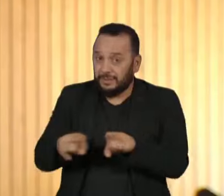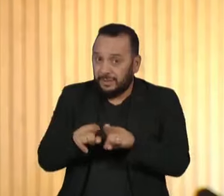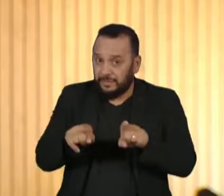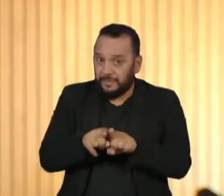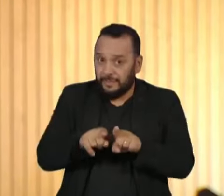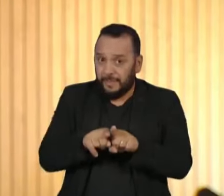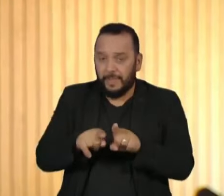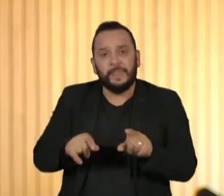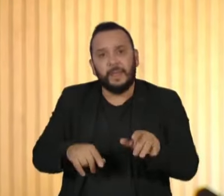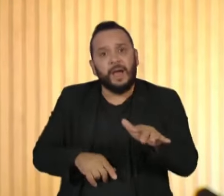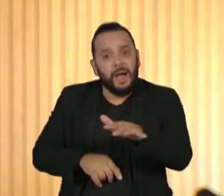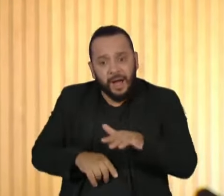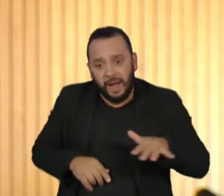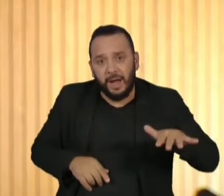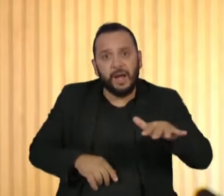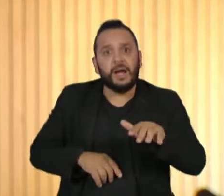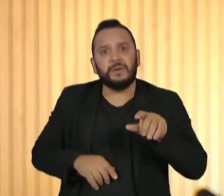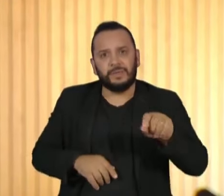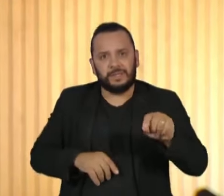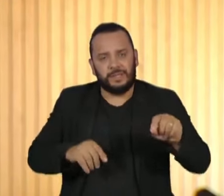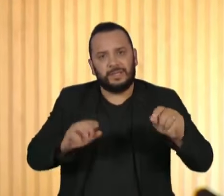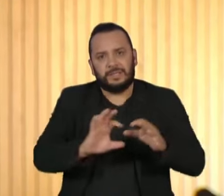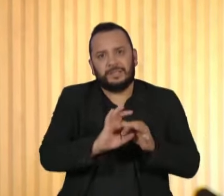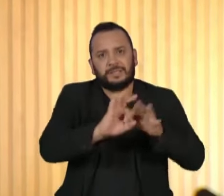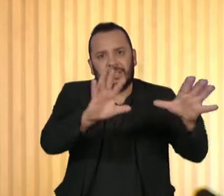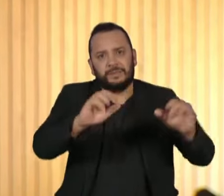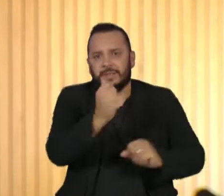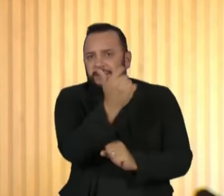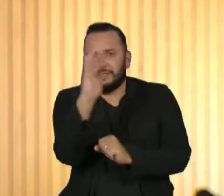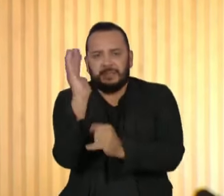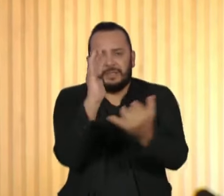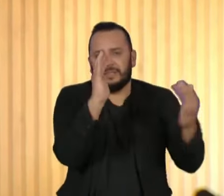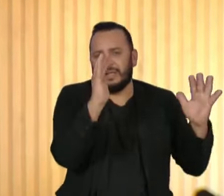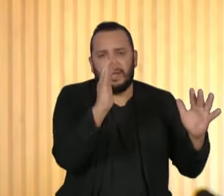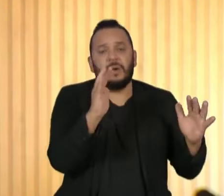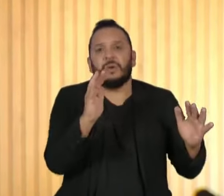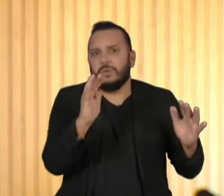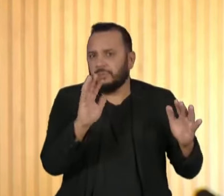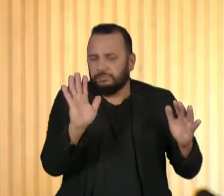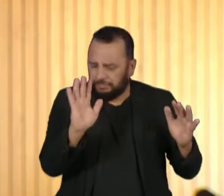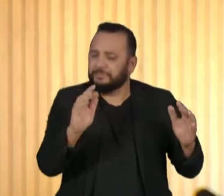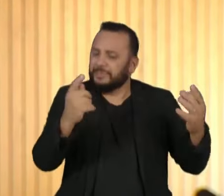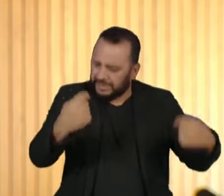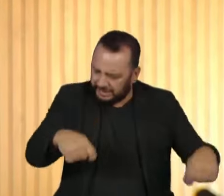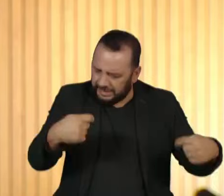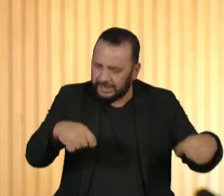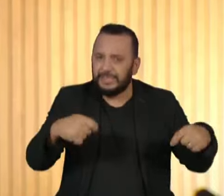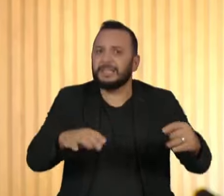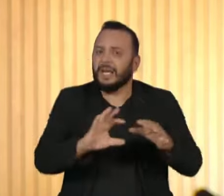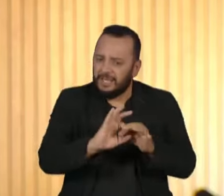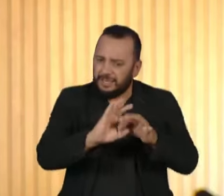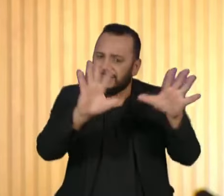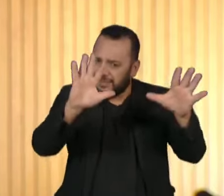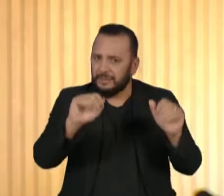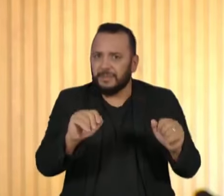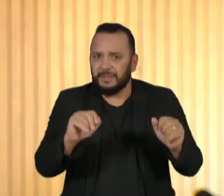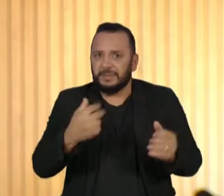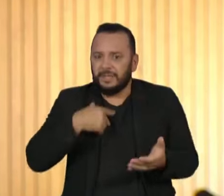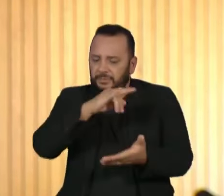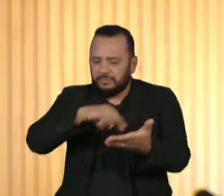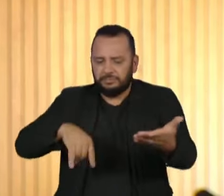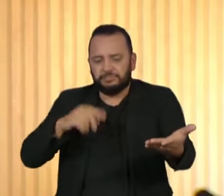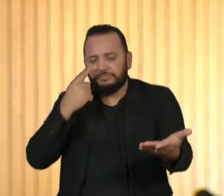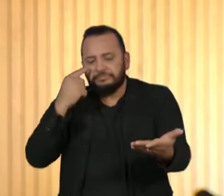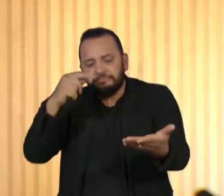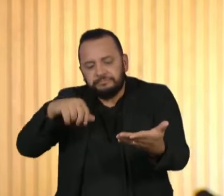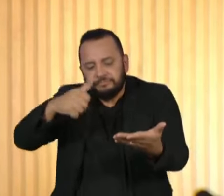elimina a necessidade de licenciamento ambiental. Ou seja, haverá análise do órgão ambiental com análise